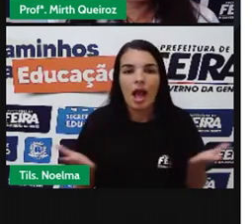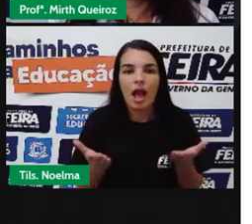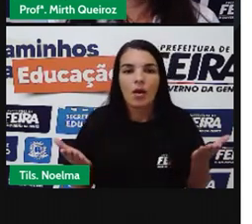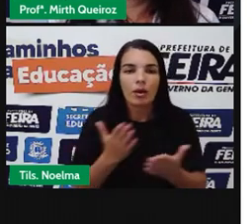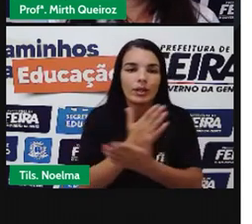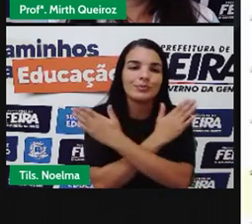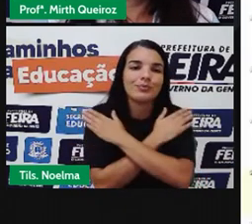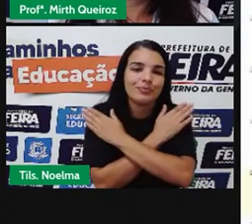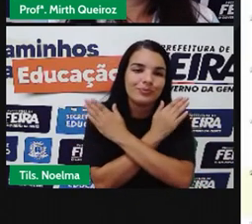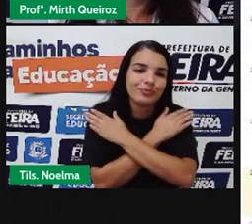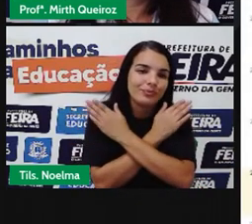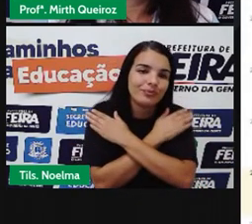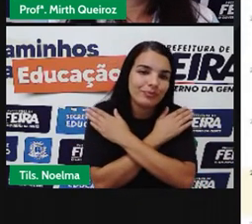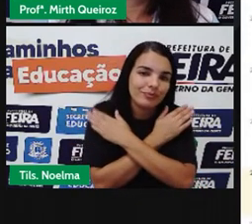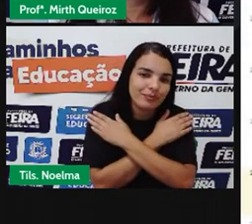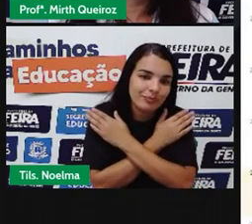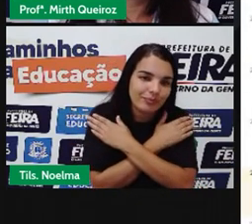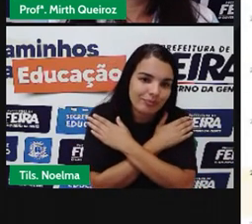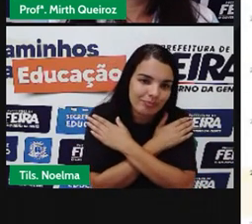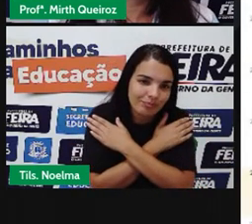O desemprego